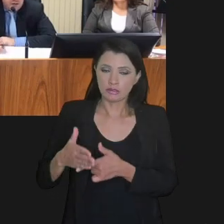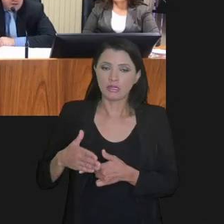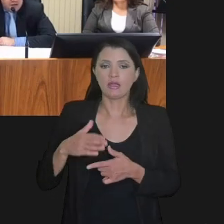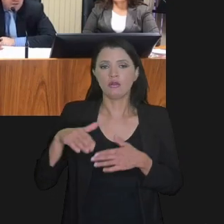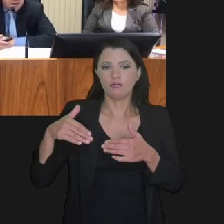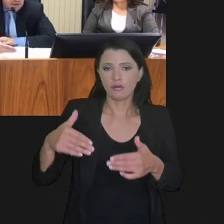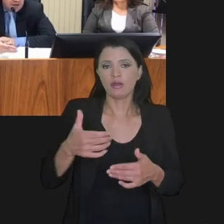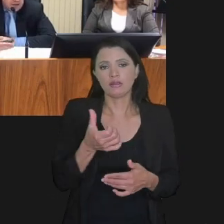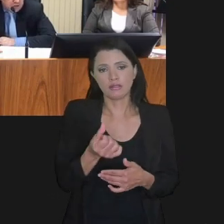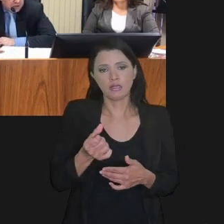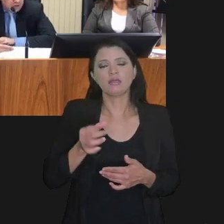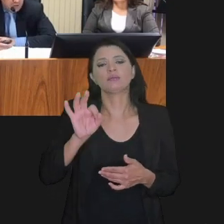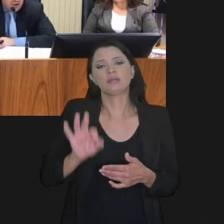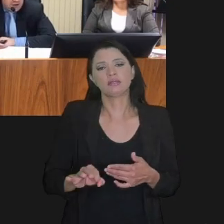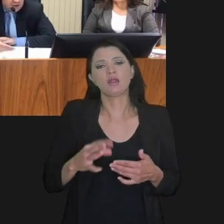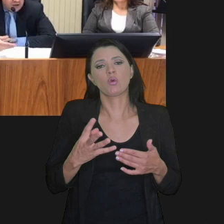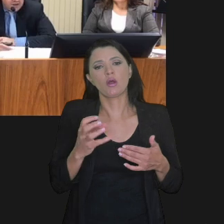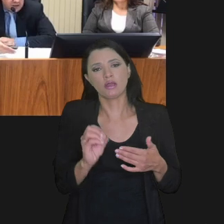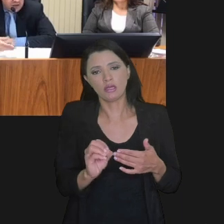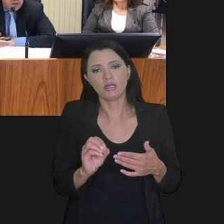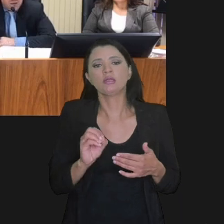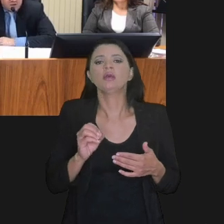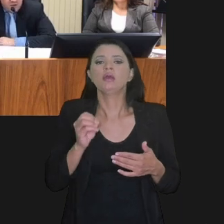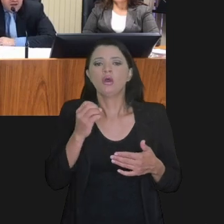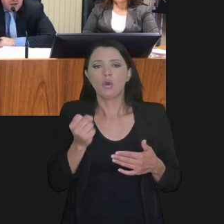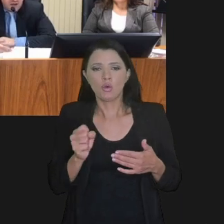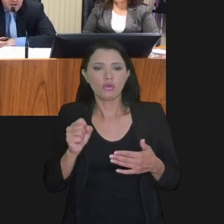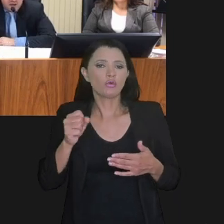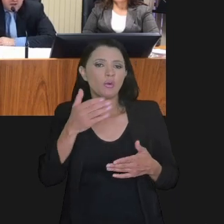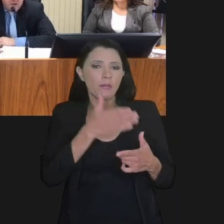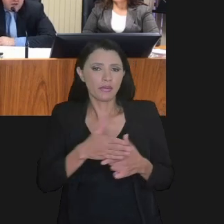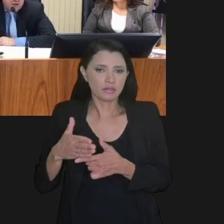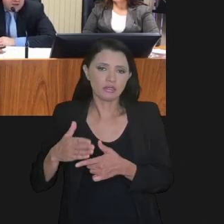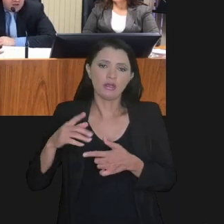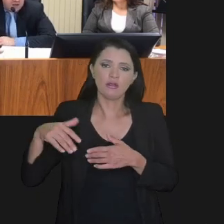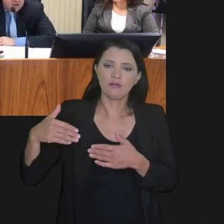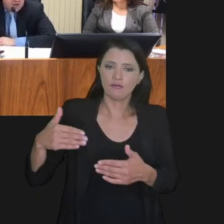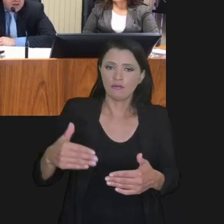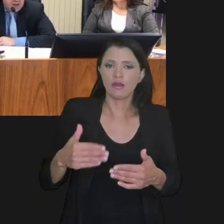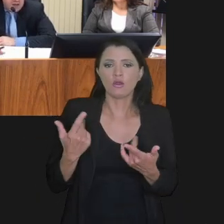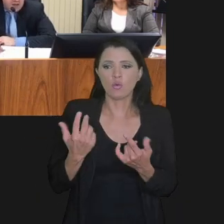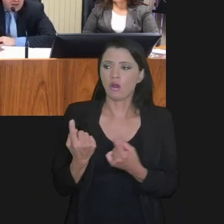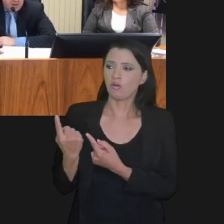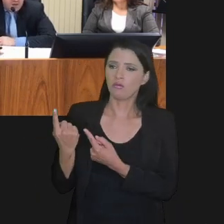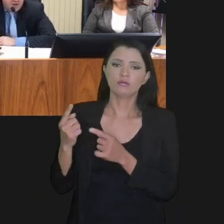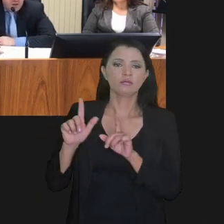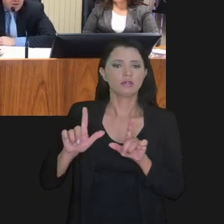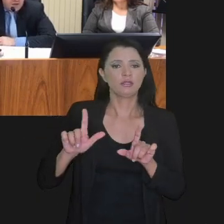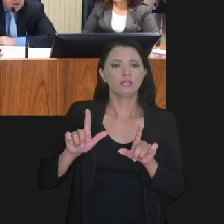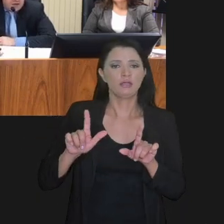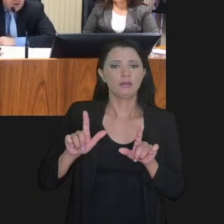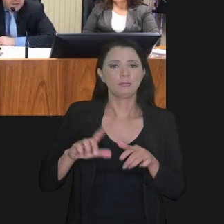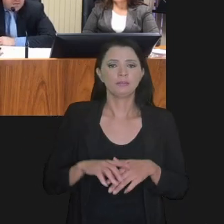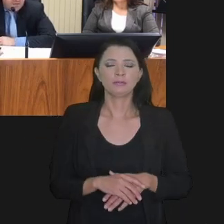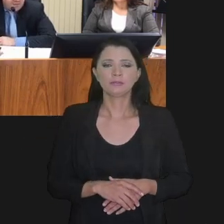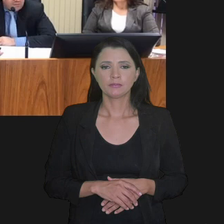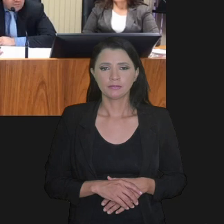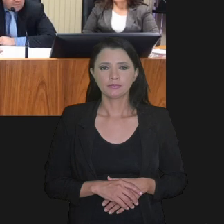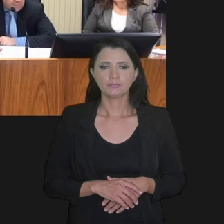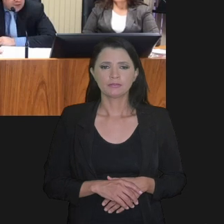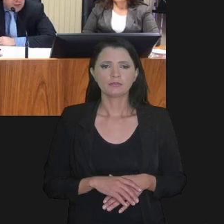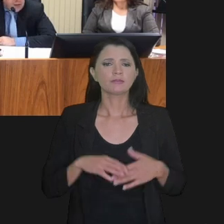restante de 7 parcelas e assim por diante. 6 parcelas, eu sou de 40, restante 18 parcelas e assim por diante como está na tela.